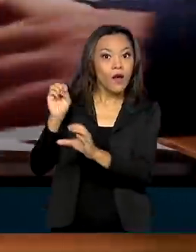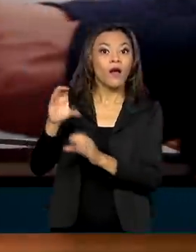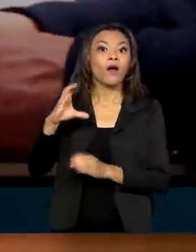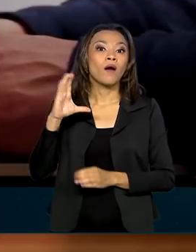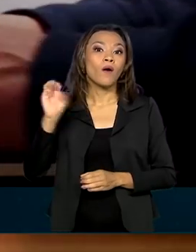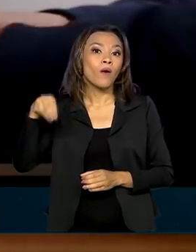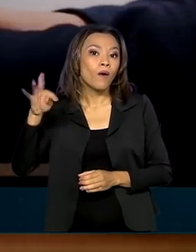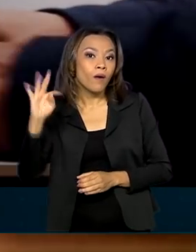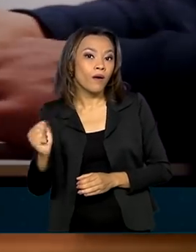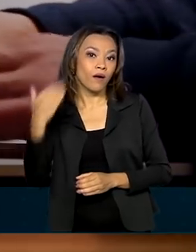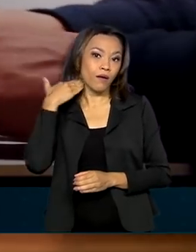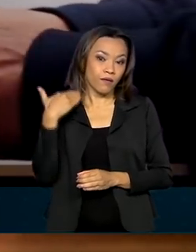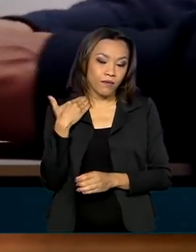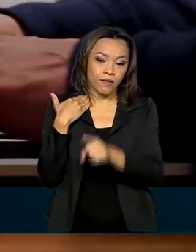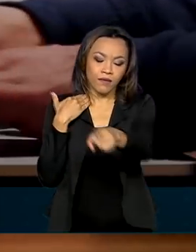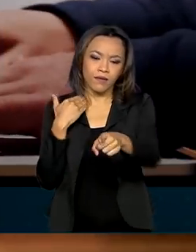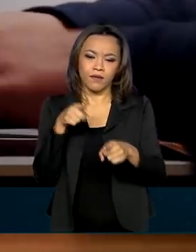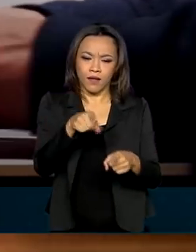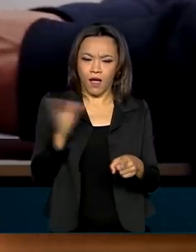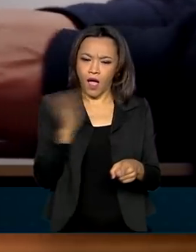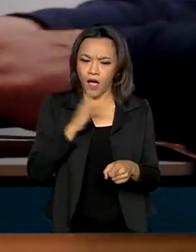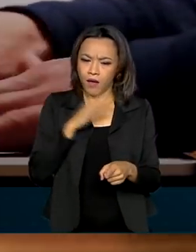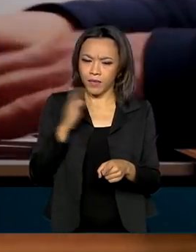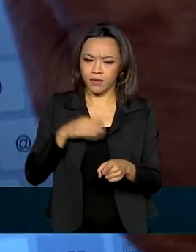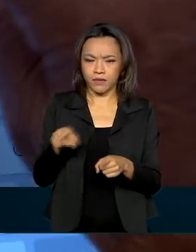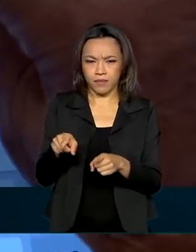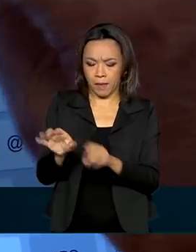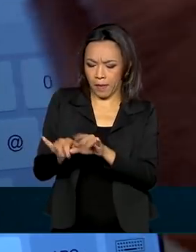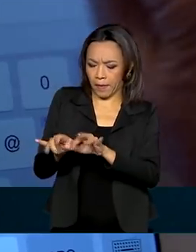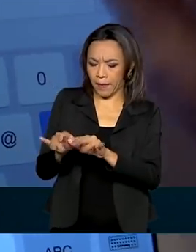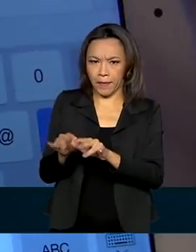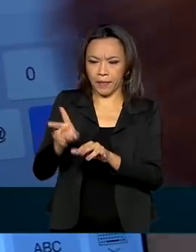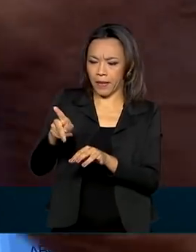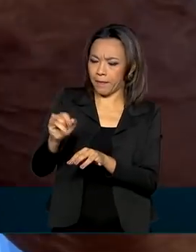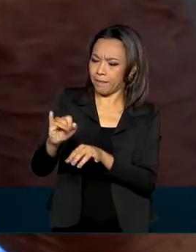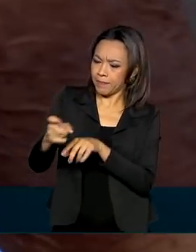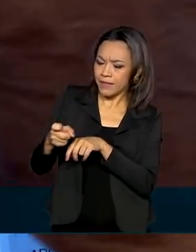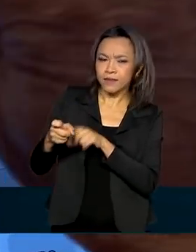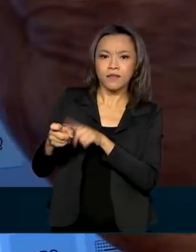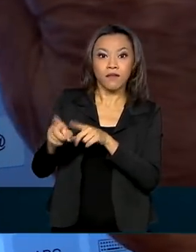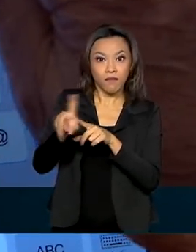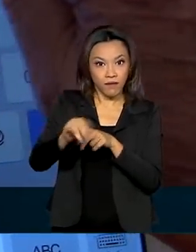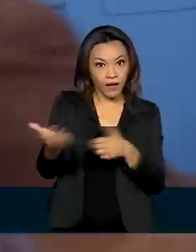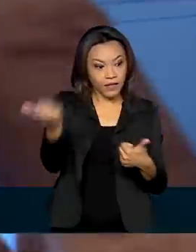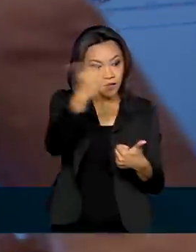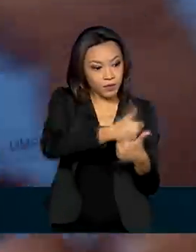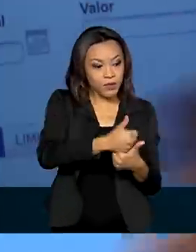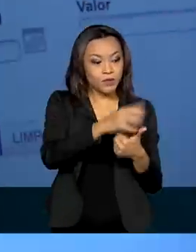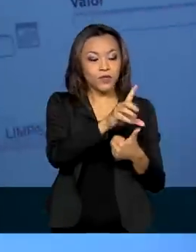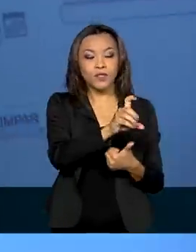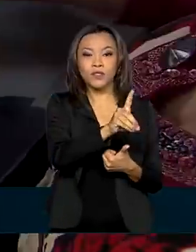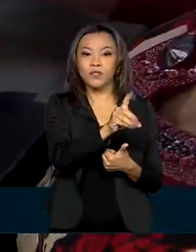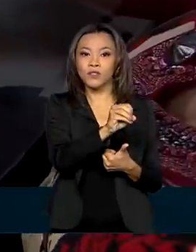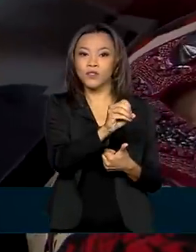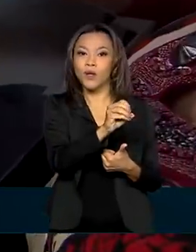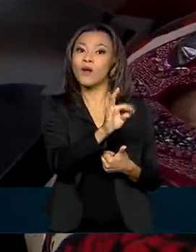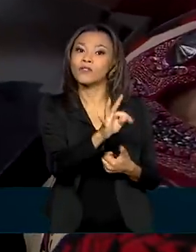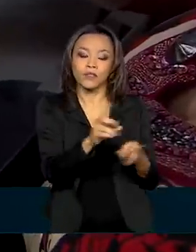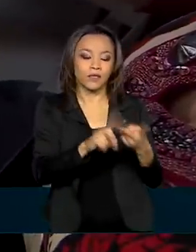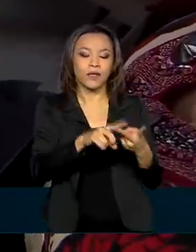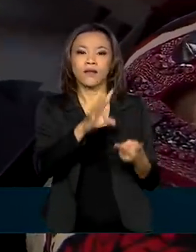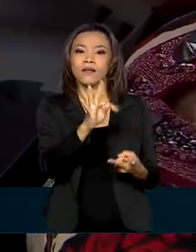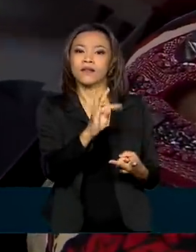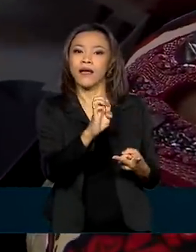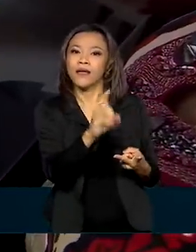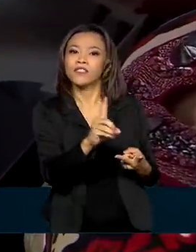A rapidez oferecida pela nova plataforma deve substituir os DOCs, as TEDs ou os